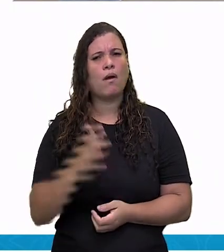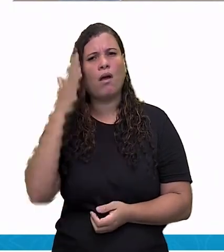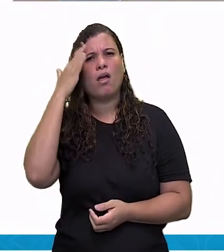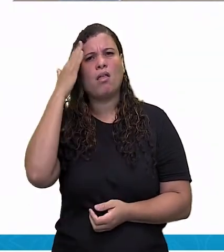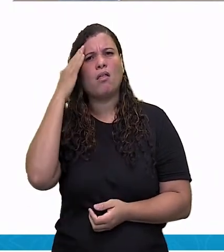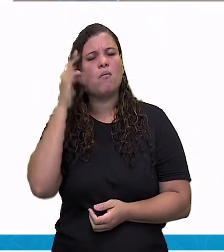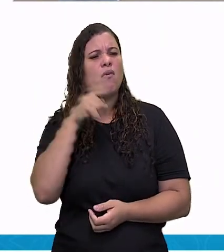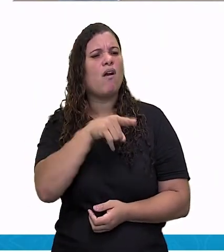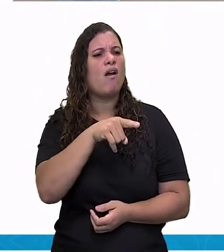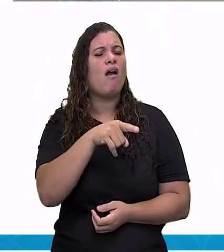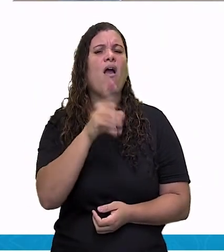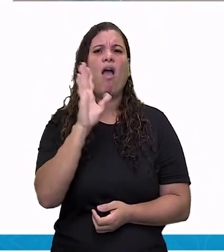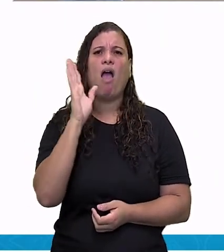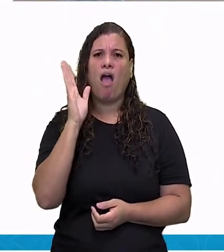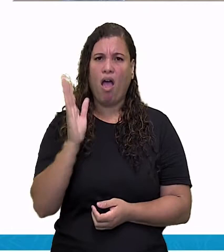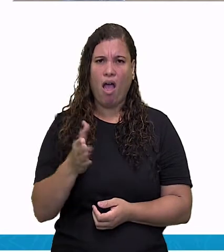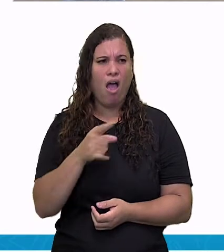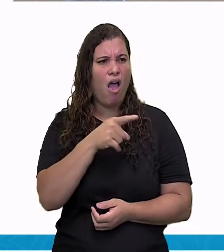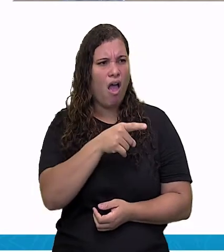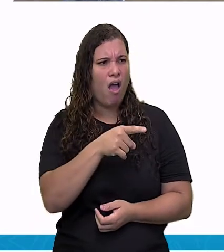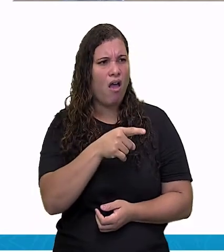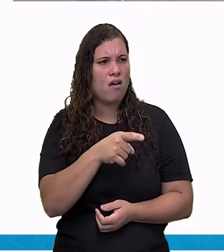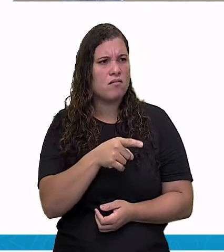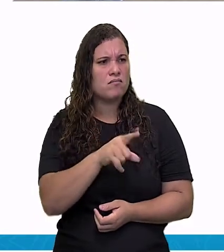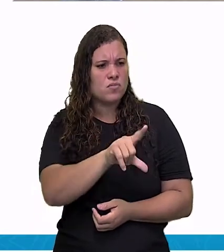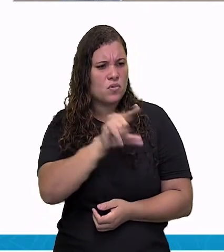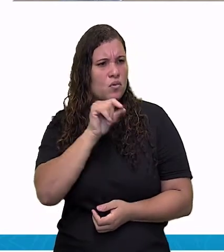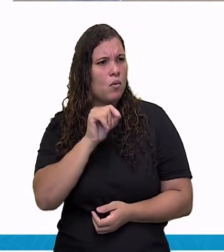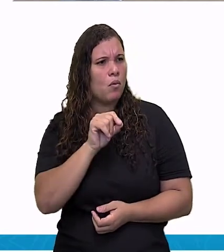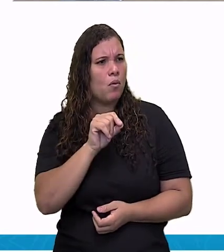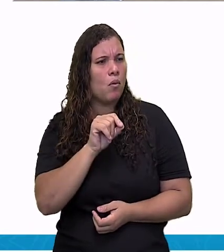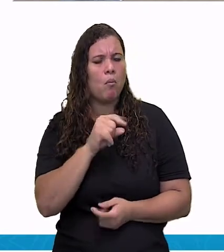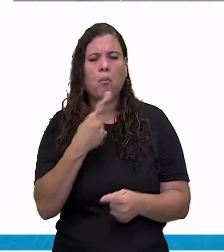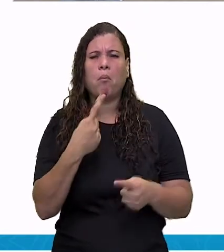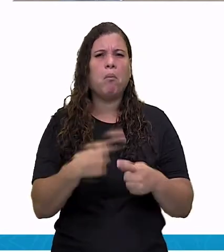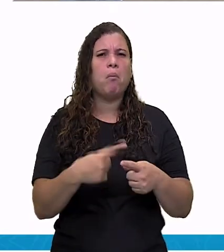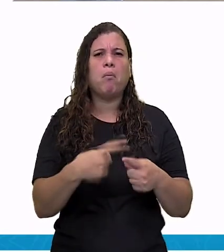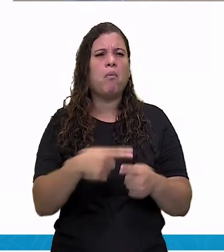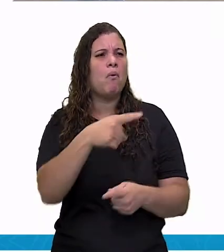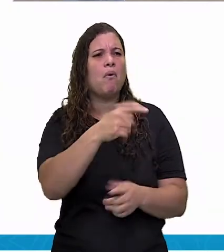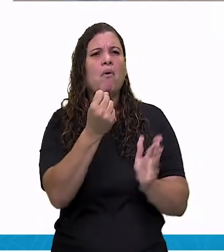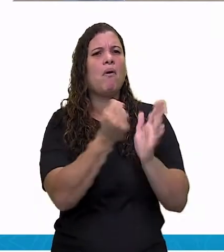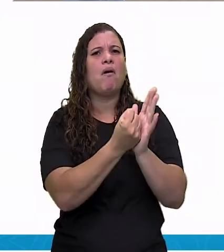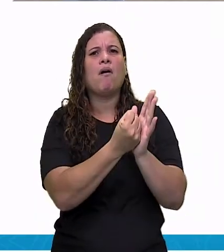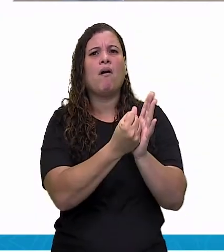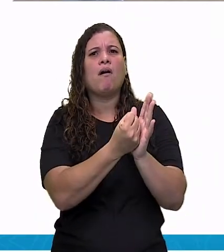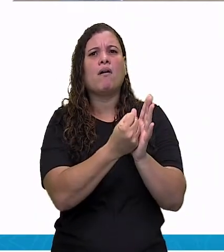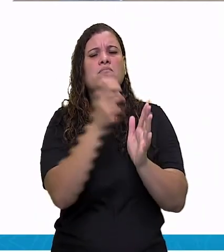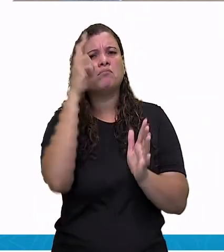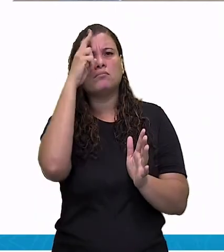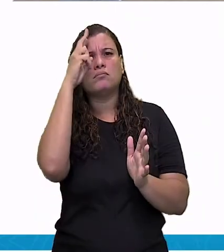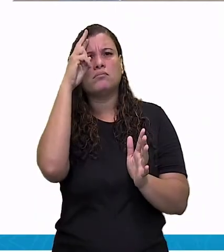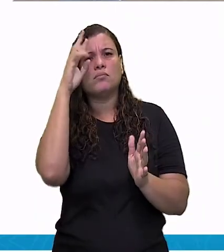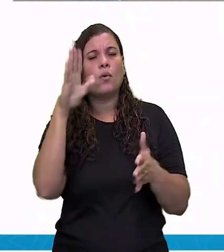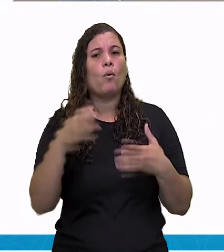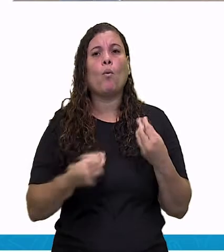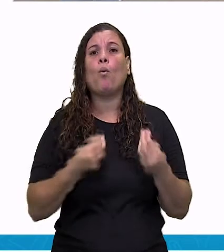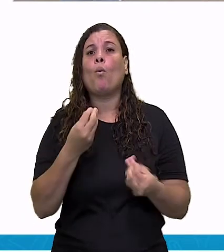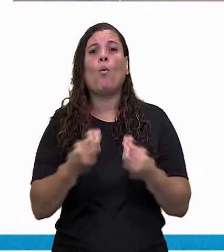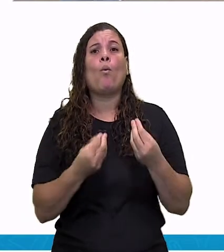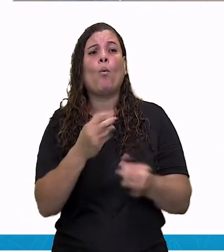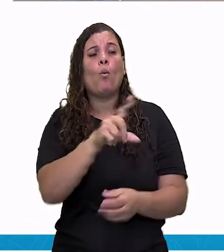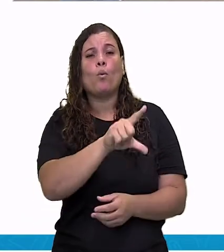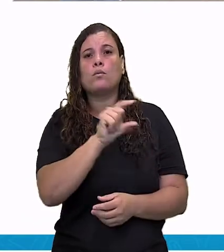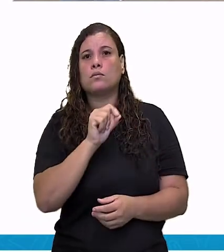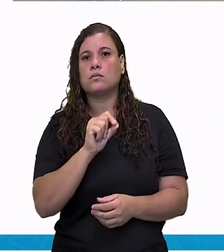histórico? Qualquer pessoa pode escolher um patrimônio histórico, eu posso falar que isso é um patrimônio histórico? Não. Ele precisa